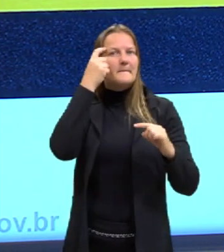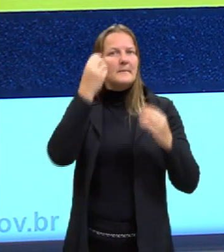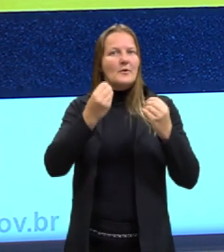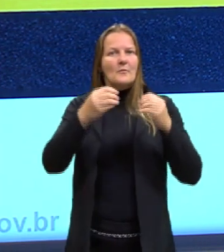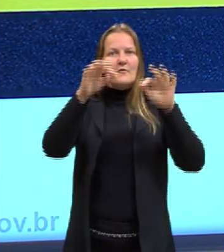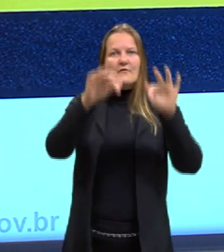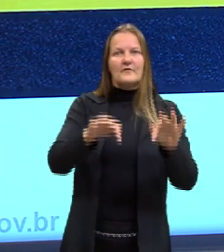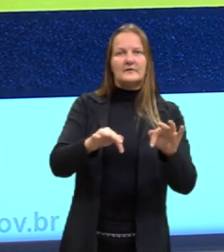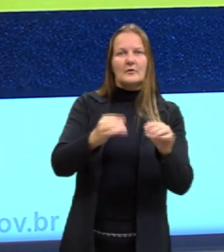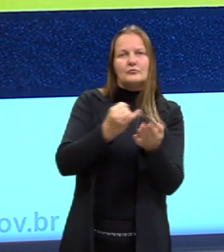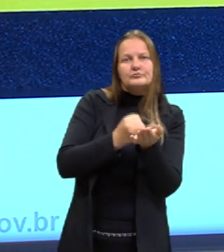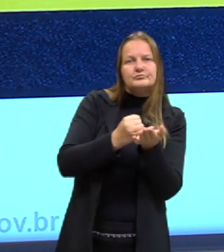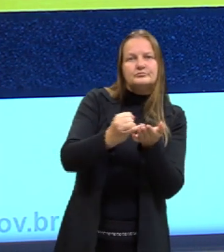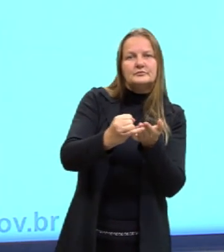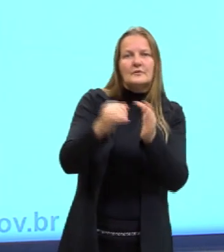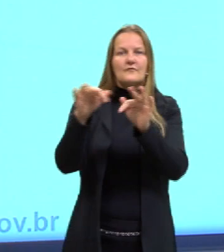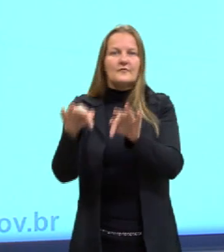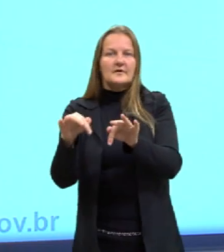final e no inicial.